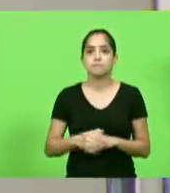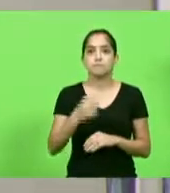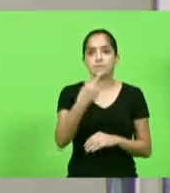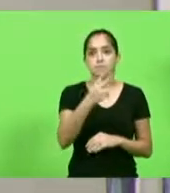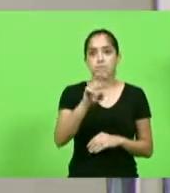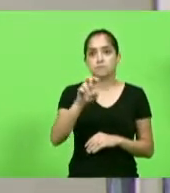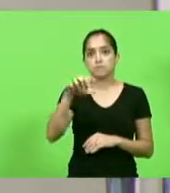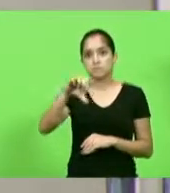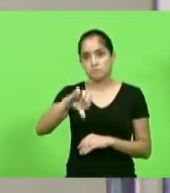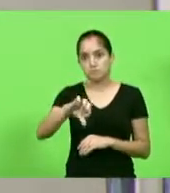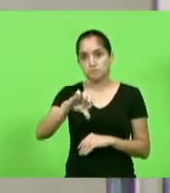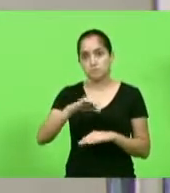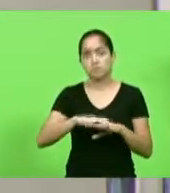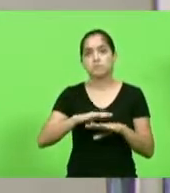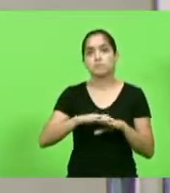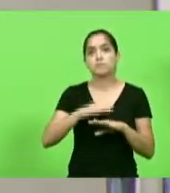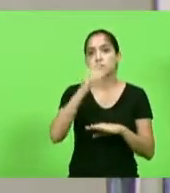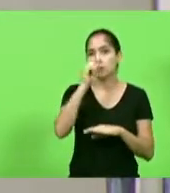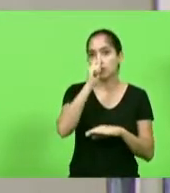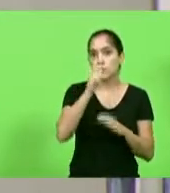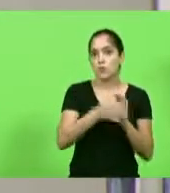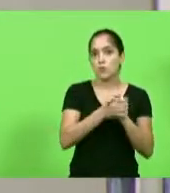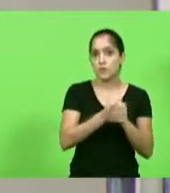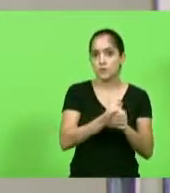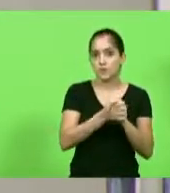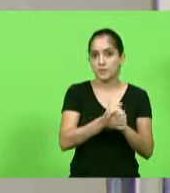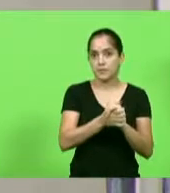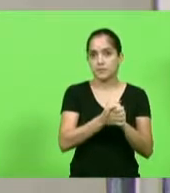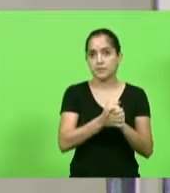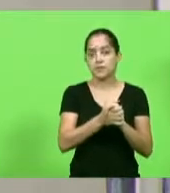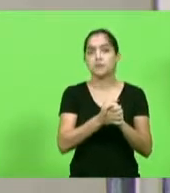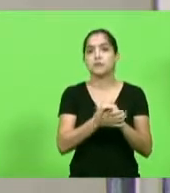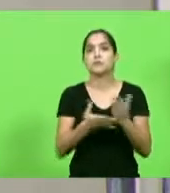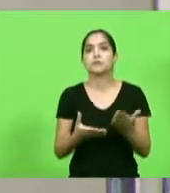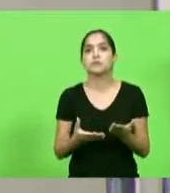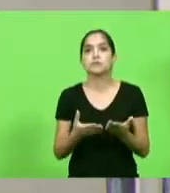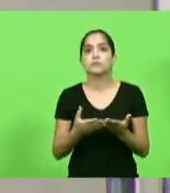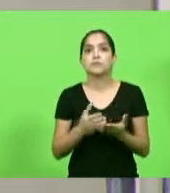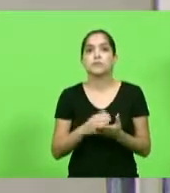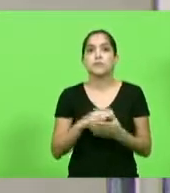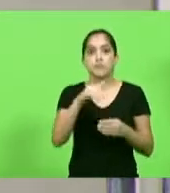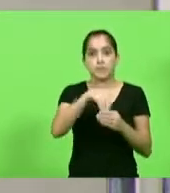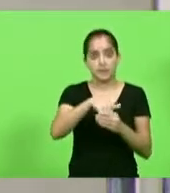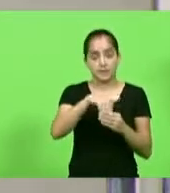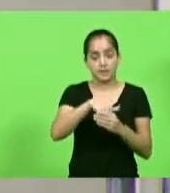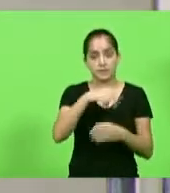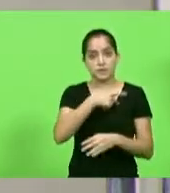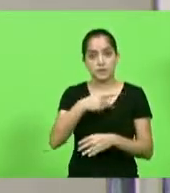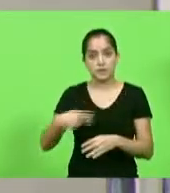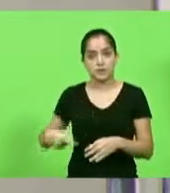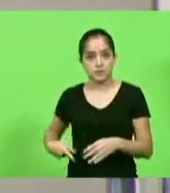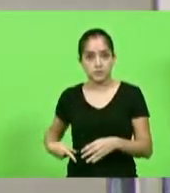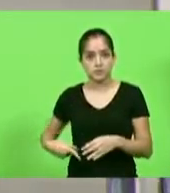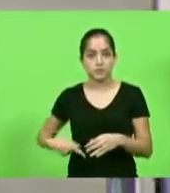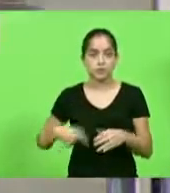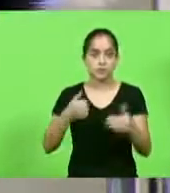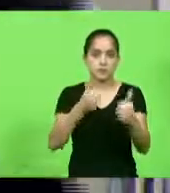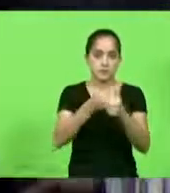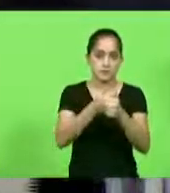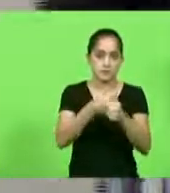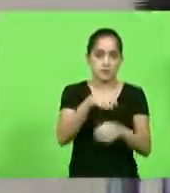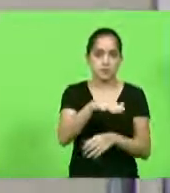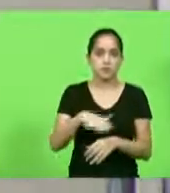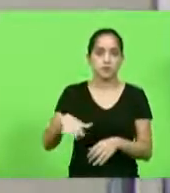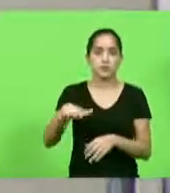259, autoria, deputado João Amin, cumprimentando o desembargador federal Ricardo do Vale Pereira pela eleição para presidente do Tribunal Regional Federal da Quarta